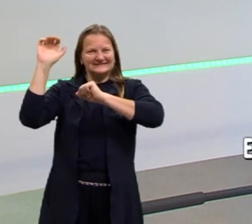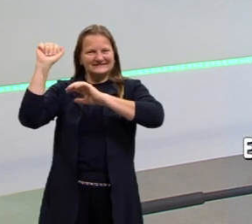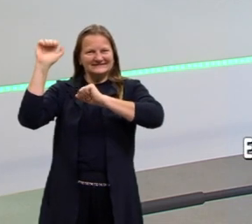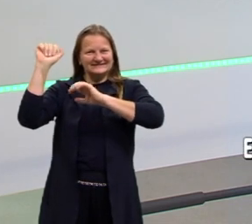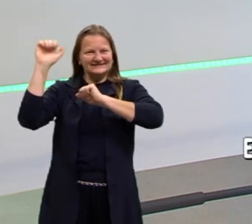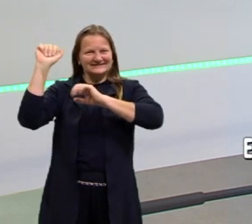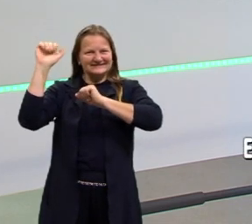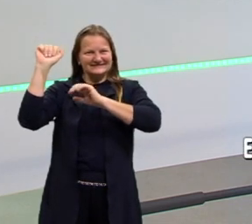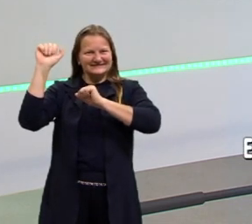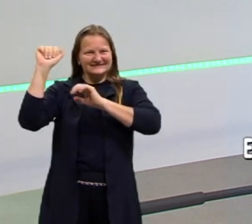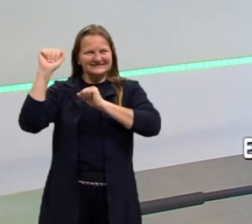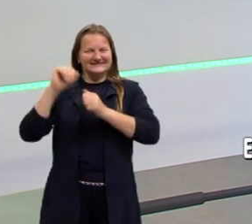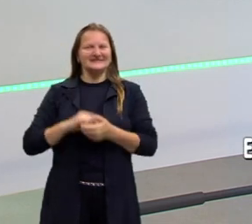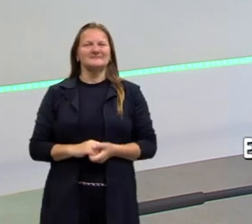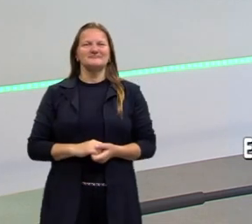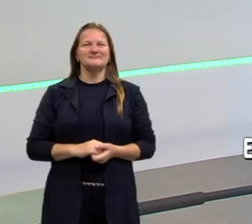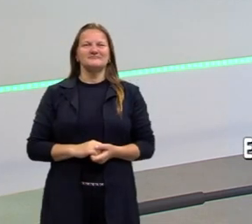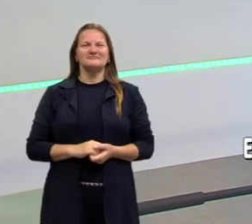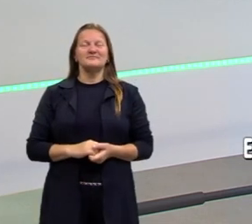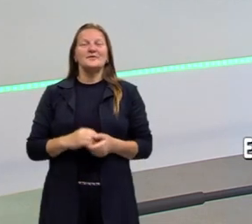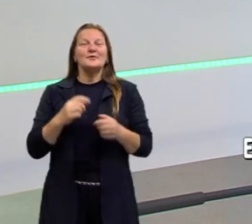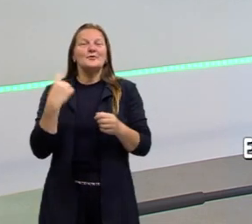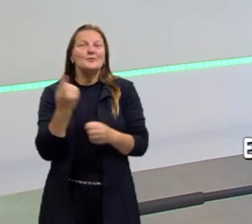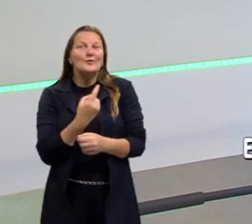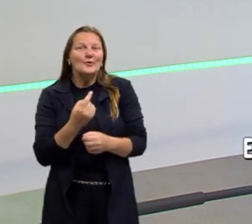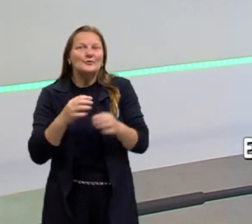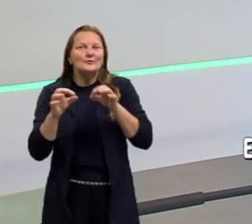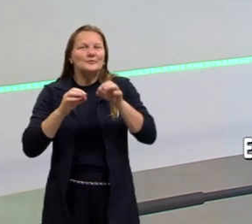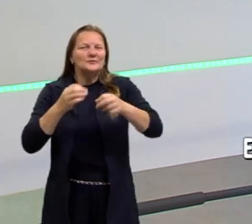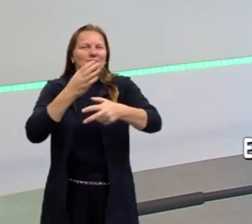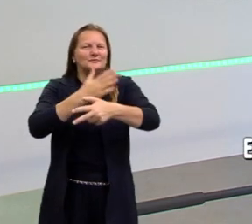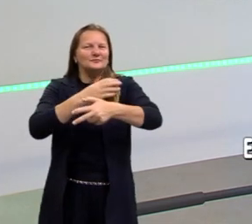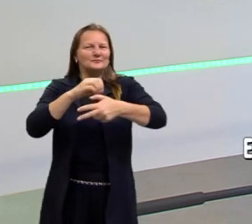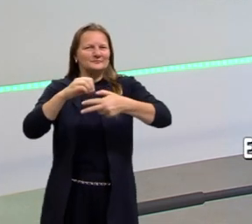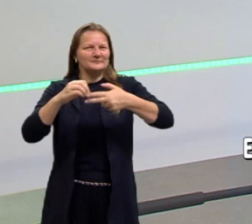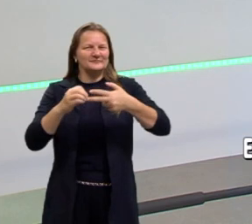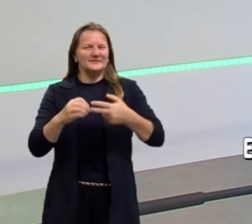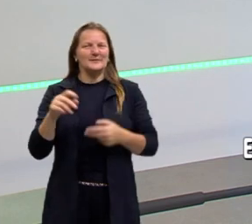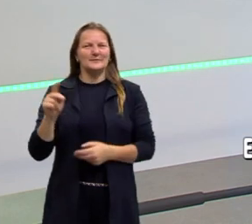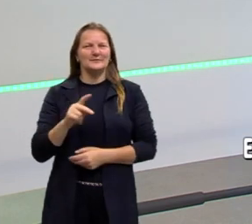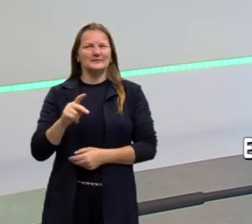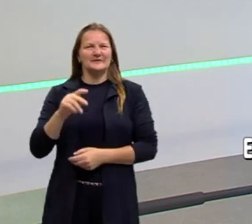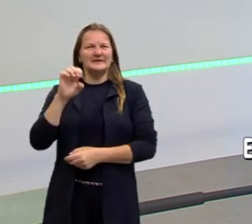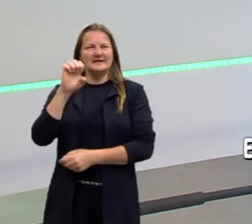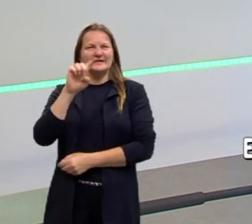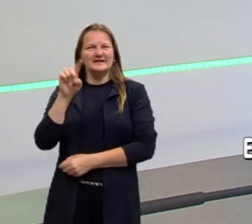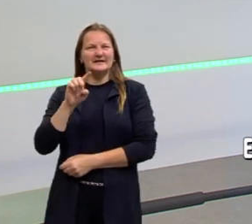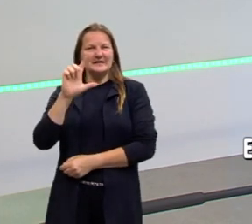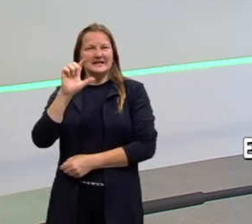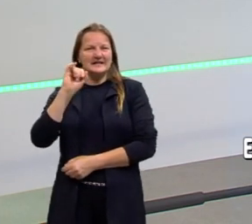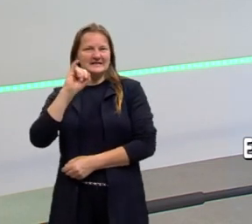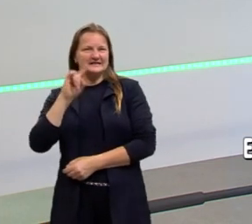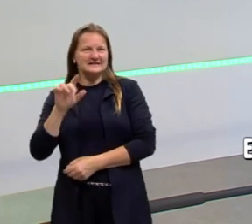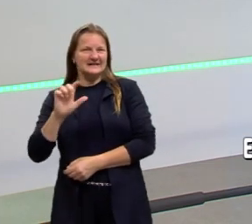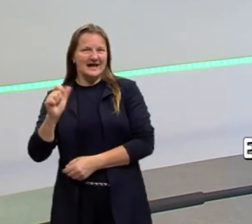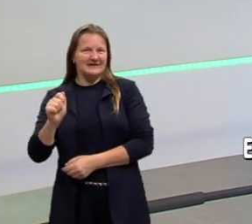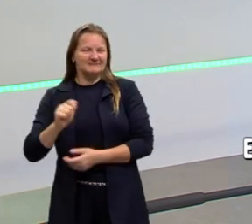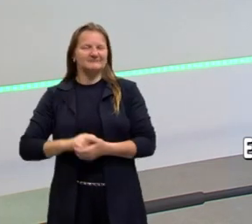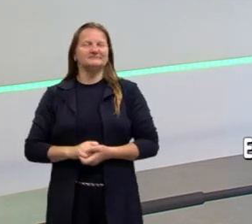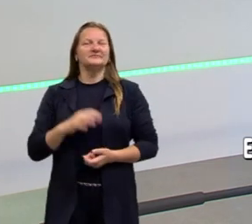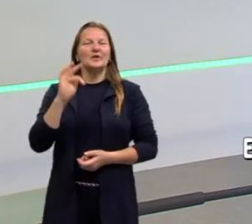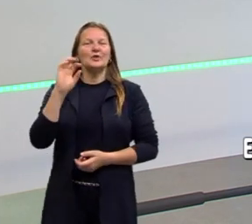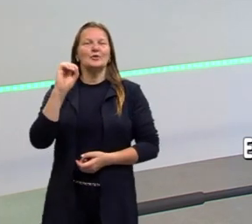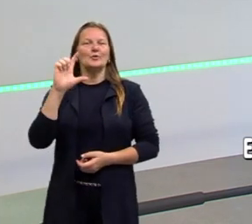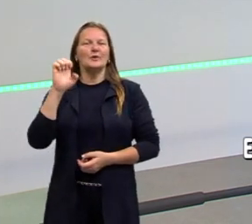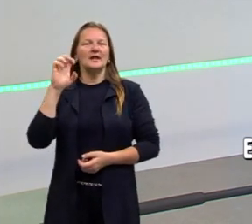língua espanhola no nosso projeto pré-ENEM. Eu sou a professora Elisada Fontoura Toledo, tenho como